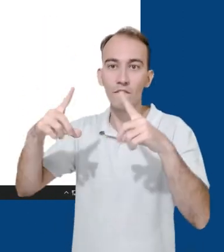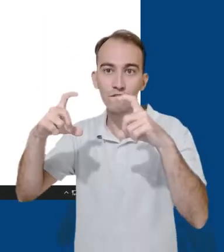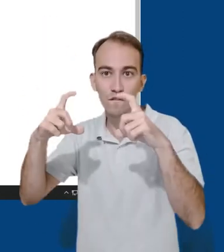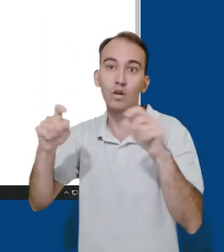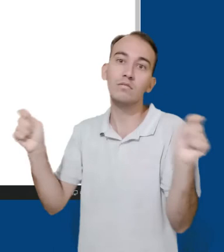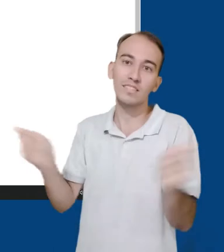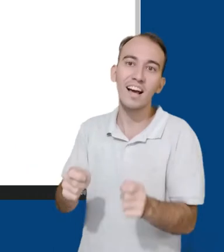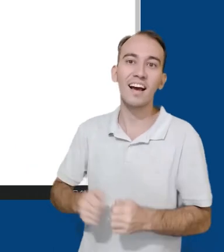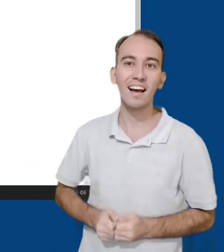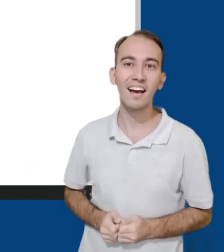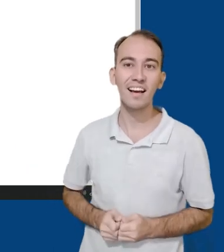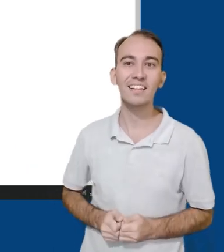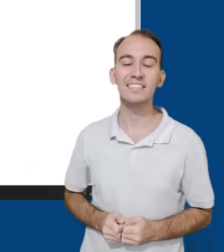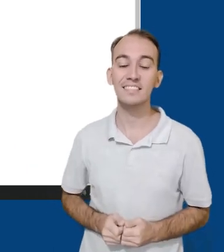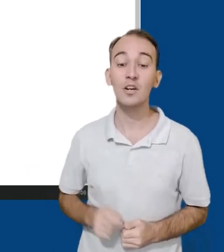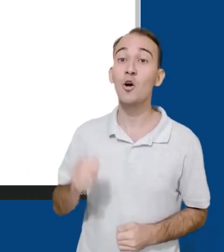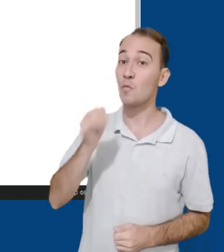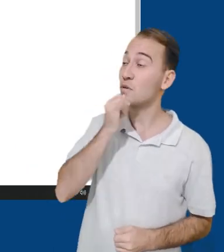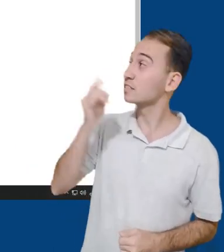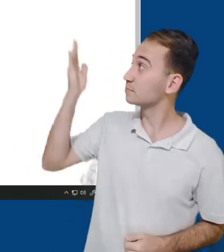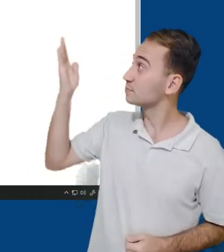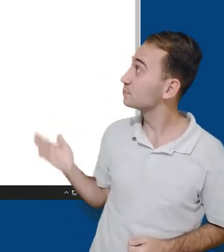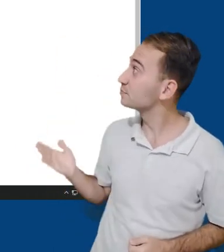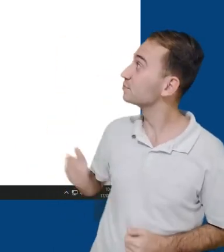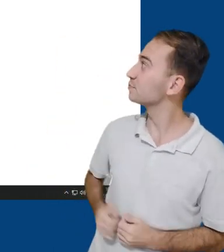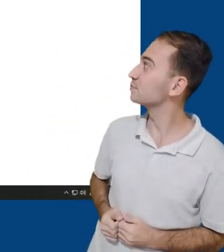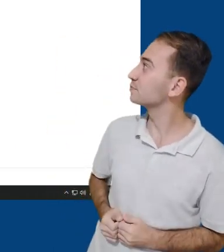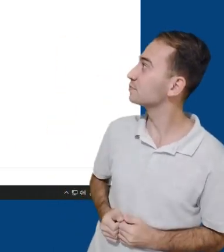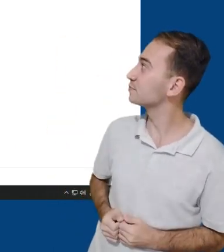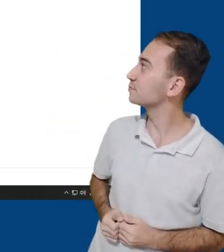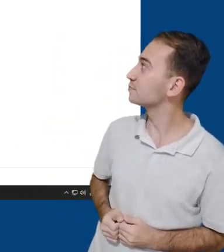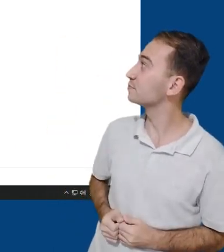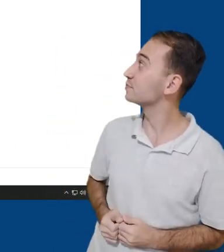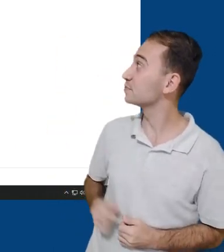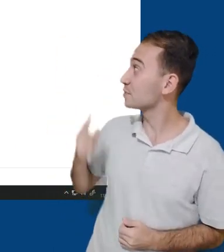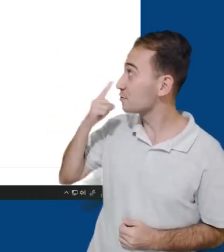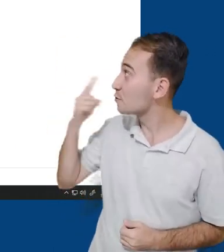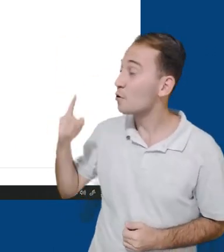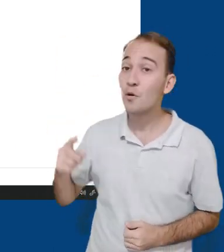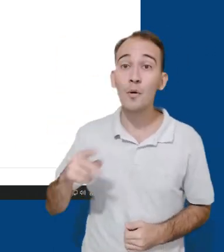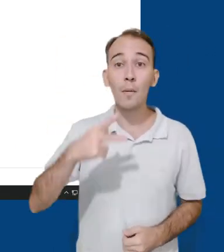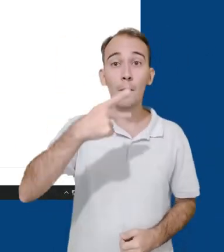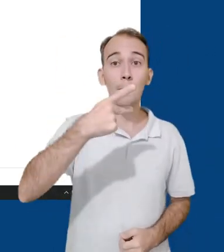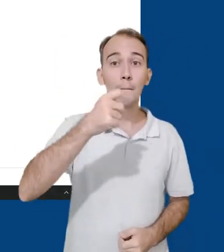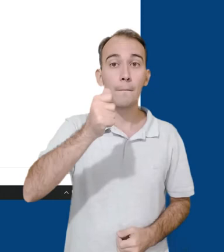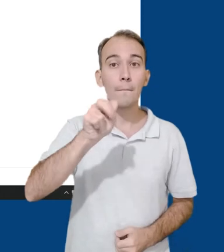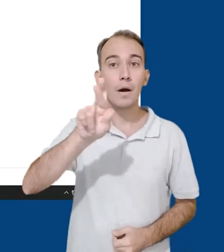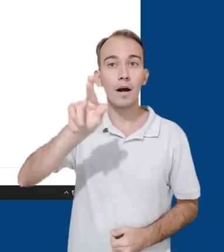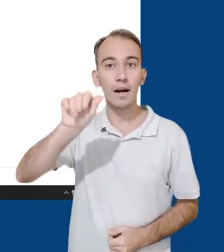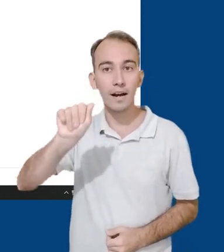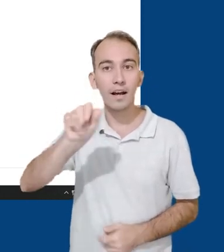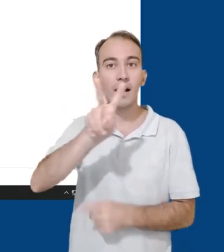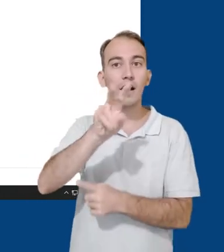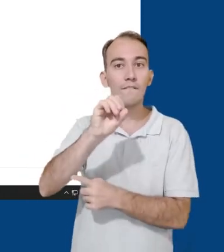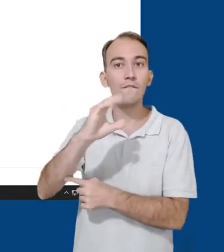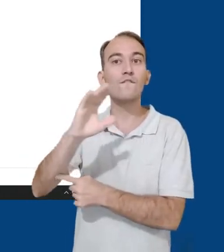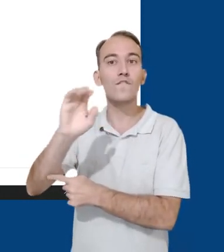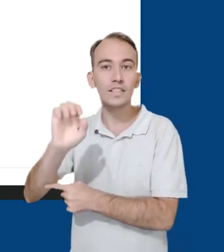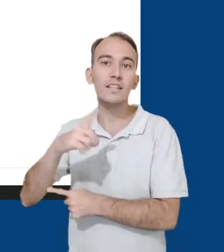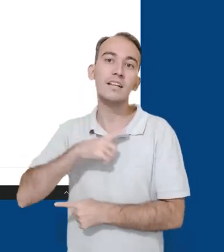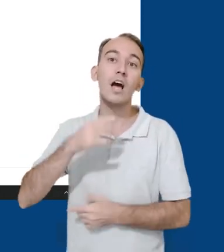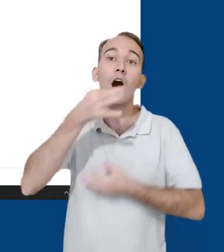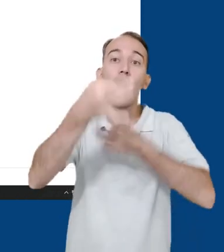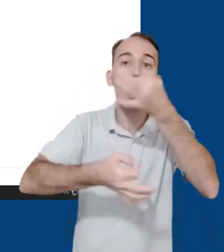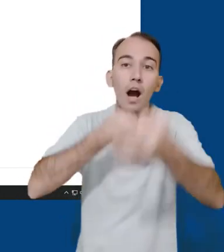no menu de álbuns. No menu Para Você, aparecem as sugestões de animações,